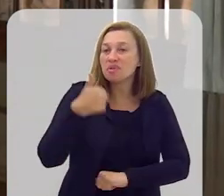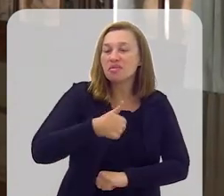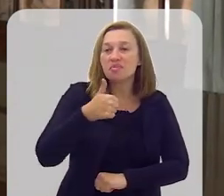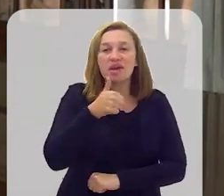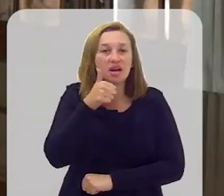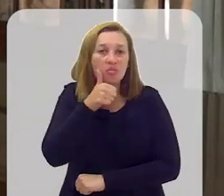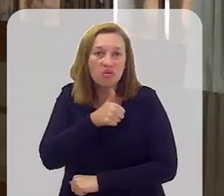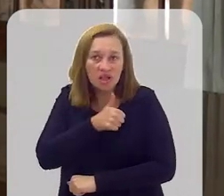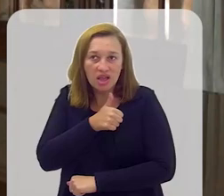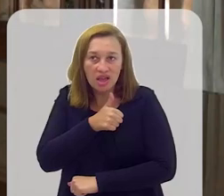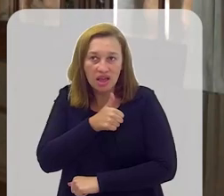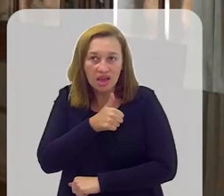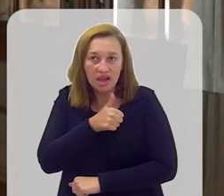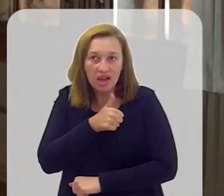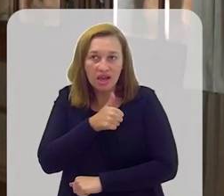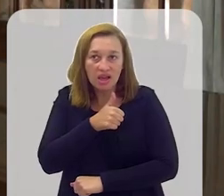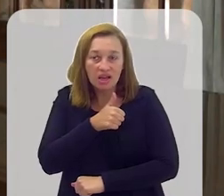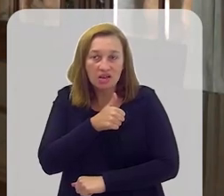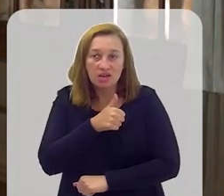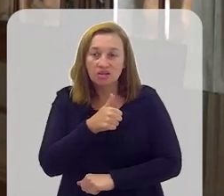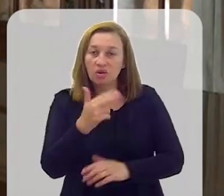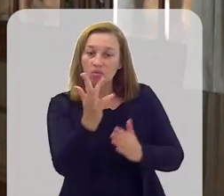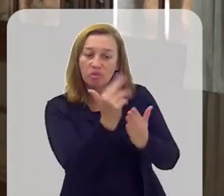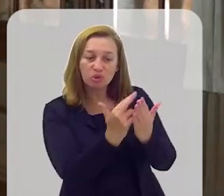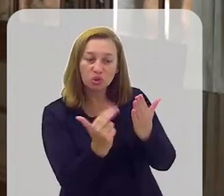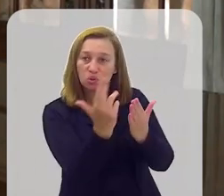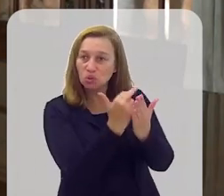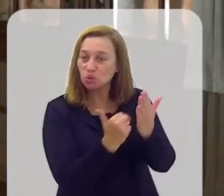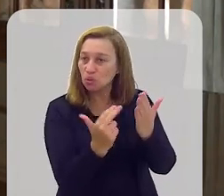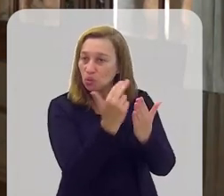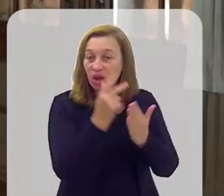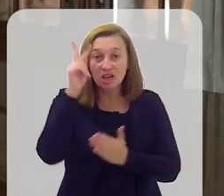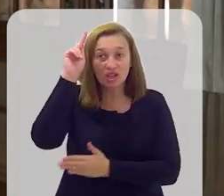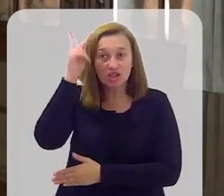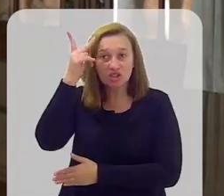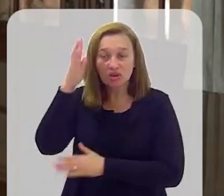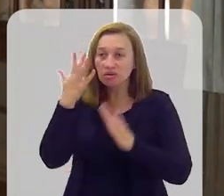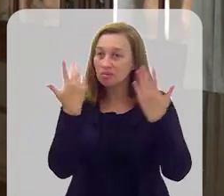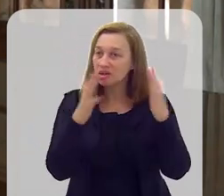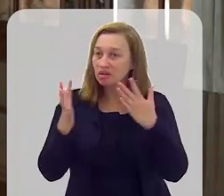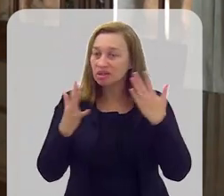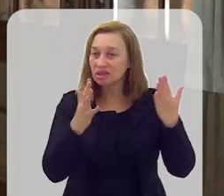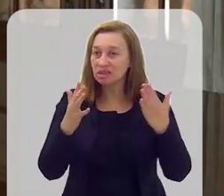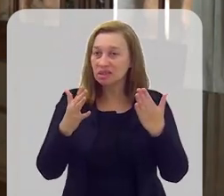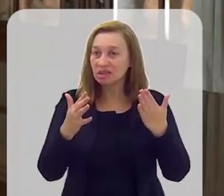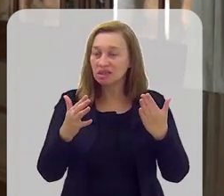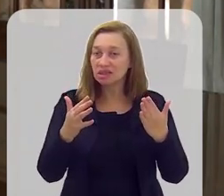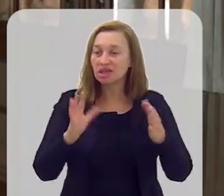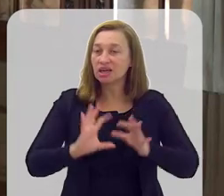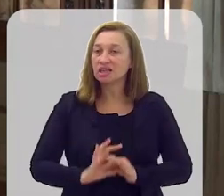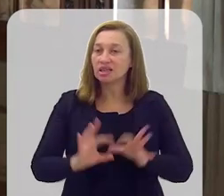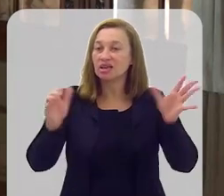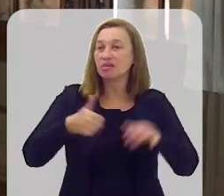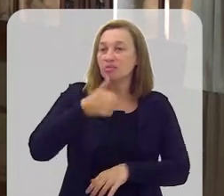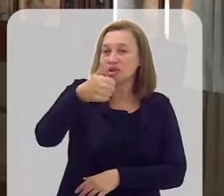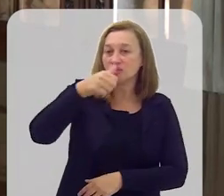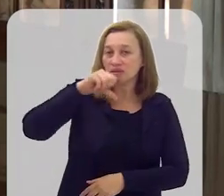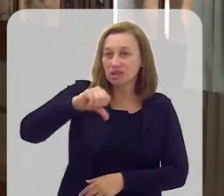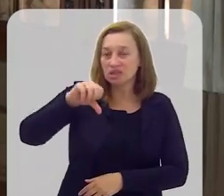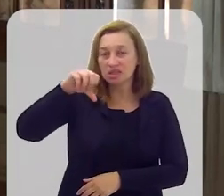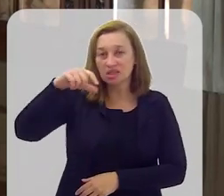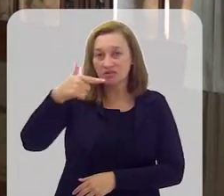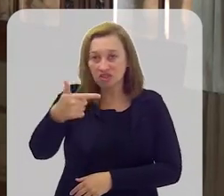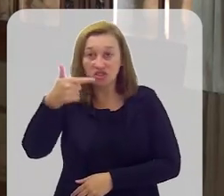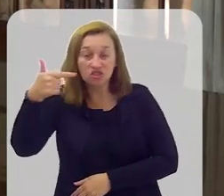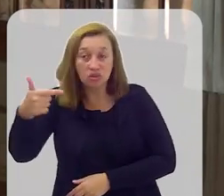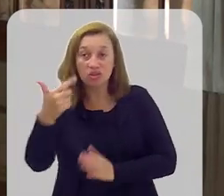mulher na história brasileira a executar uma pintura histórica para a celebração do centenário da independência em 1922.